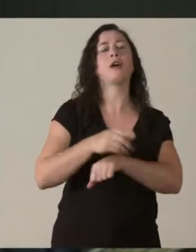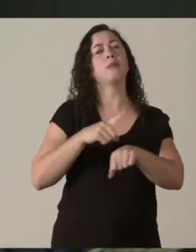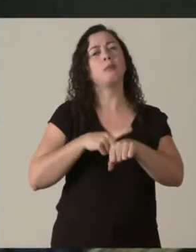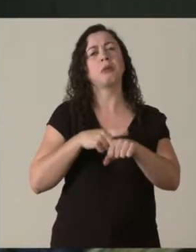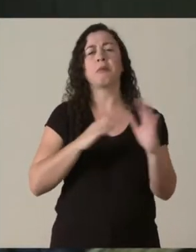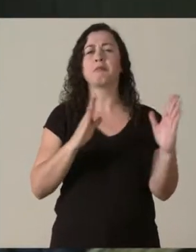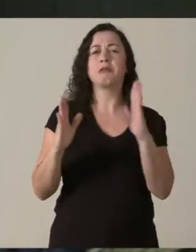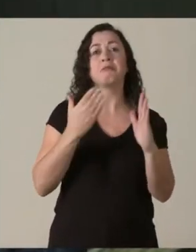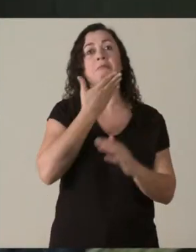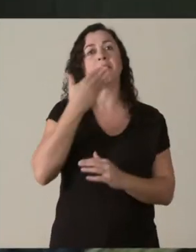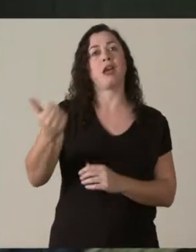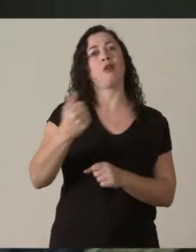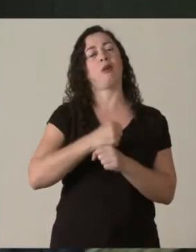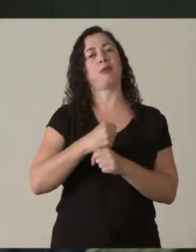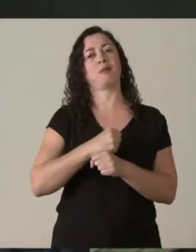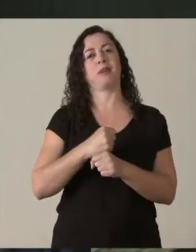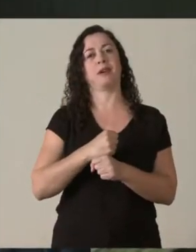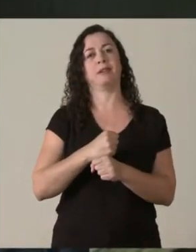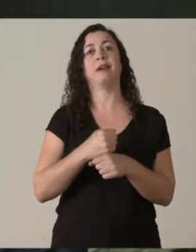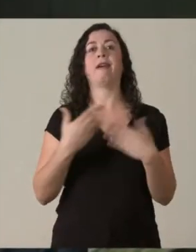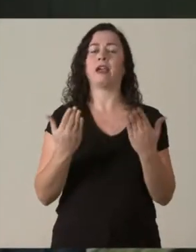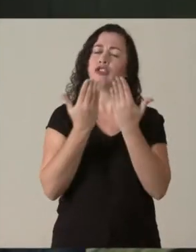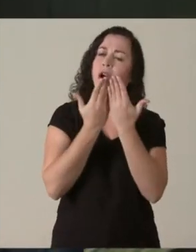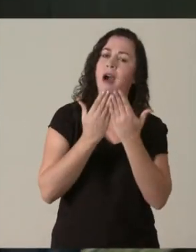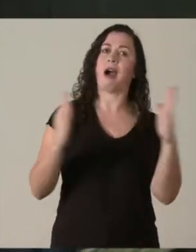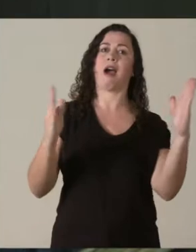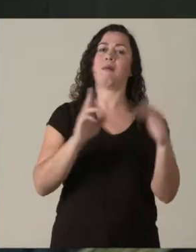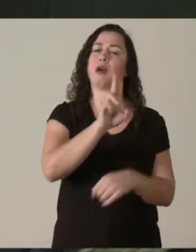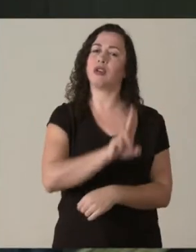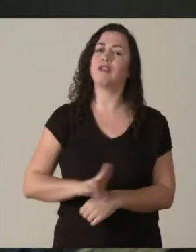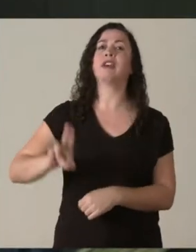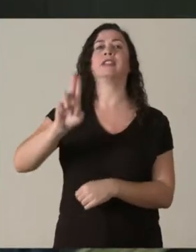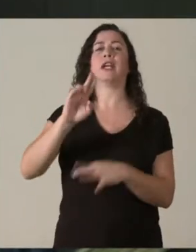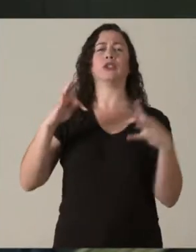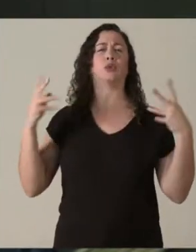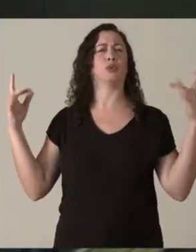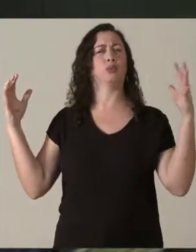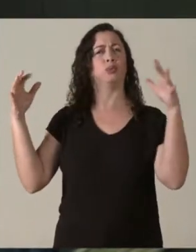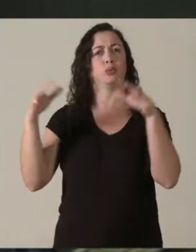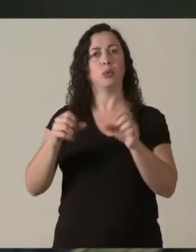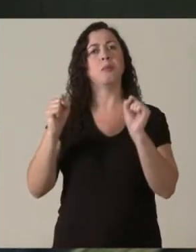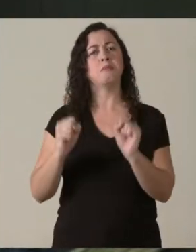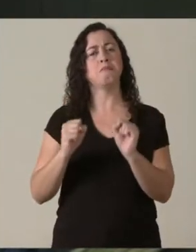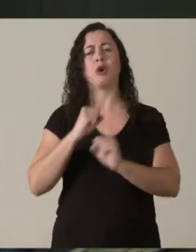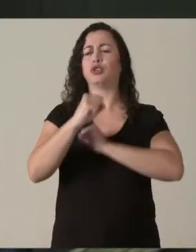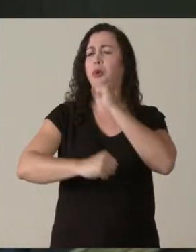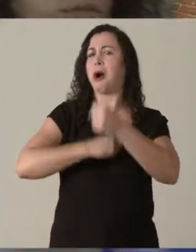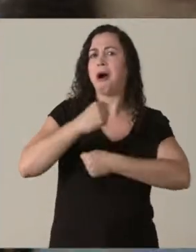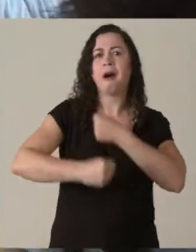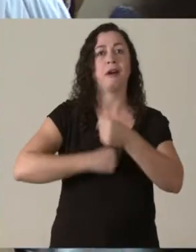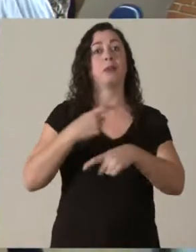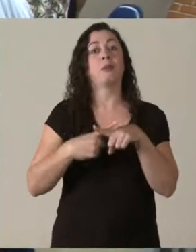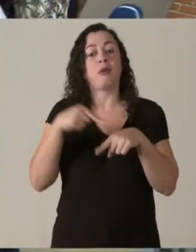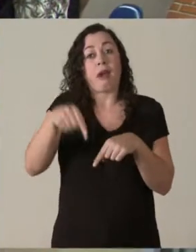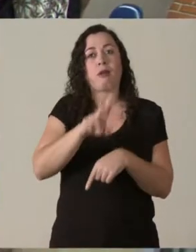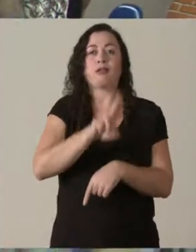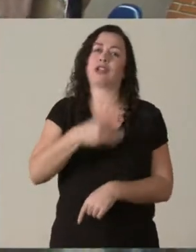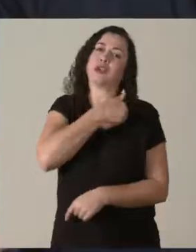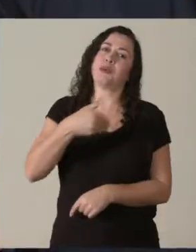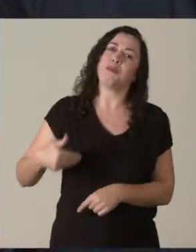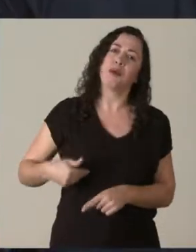abrir a universidade, manter a universidade aberta o ano inteiro, porque, afinal de contas, é uma universidade pública que serve à sociedade. Obrigado. Obrigado.